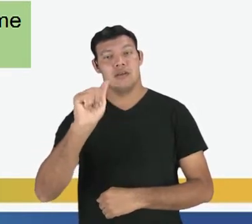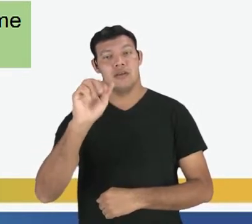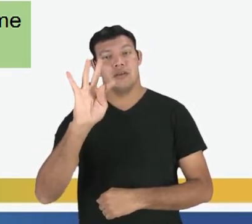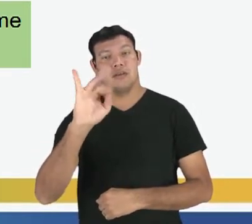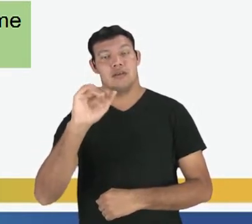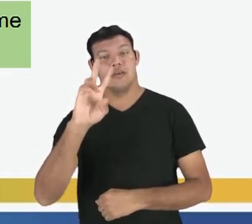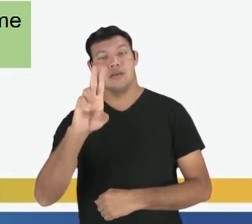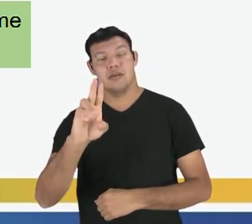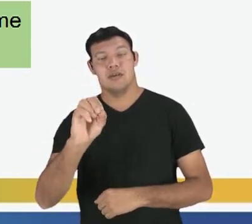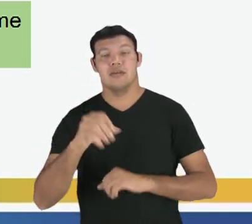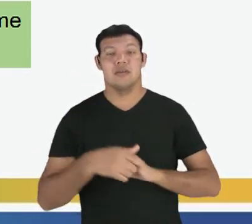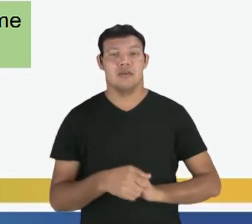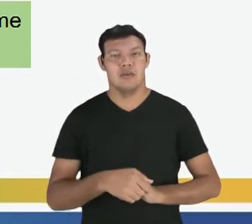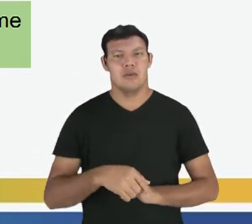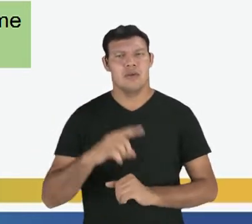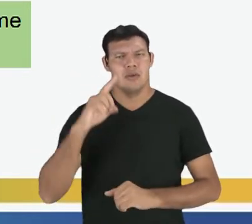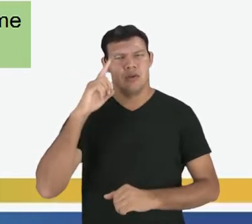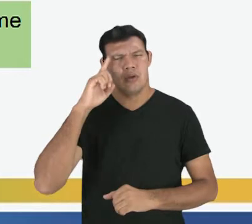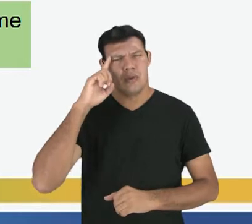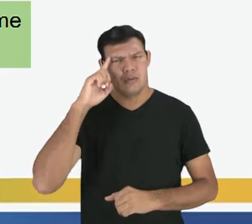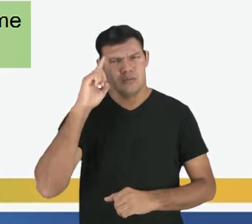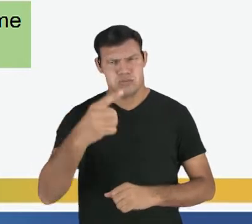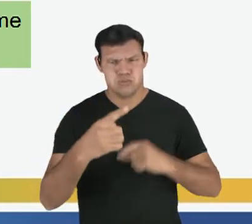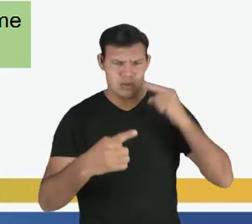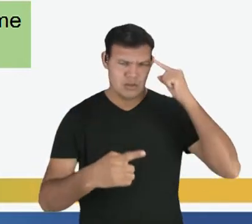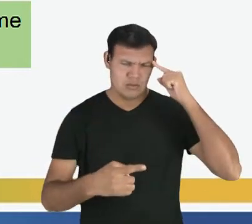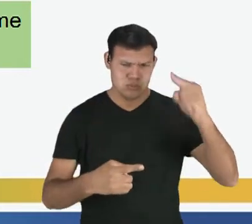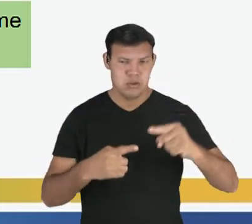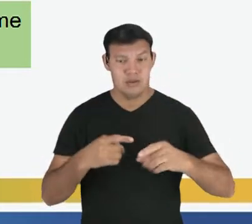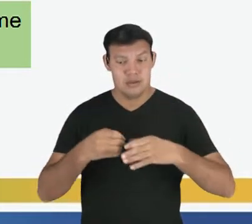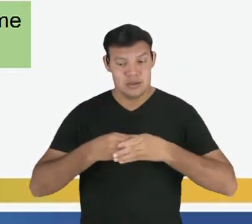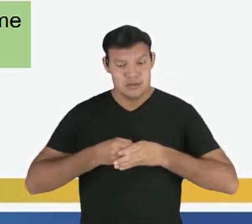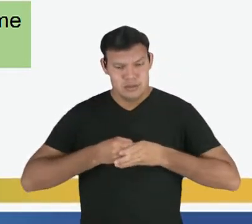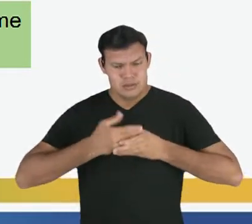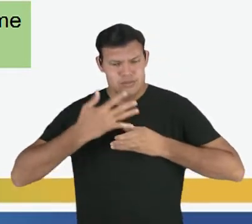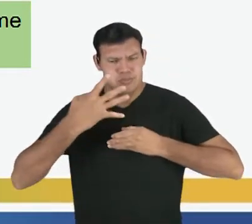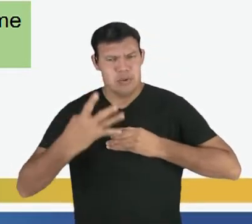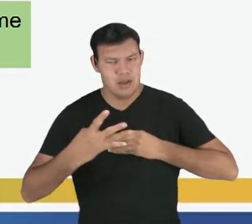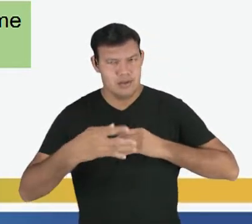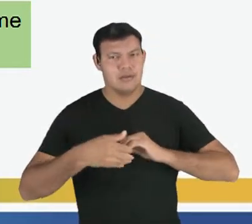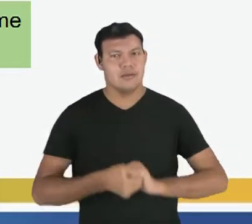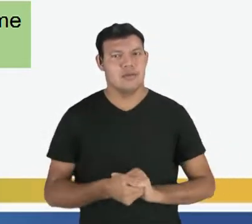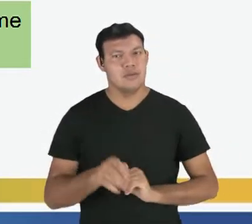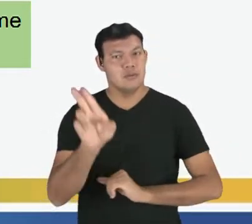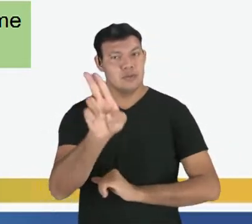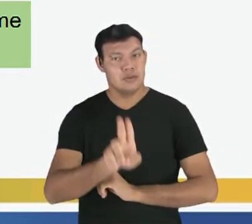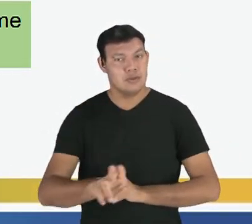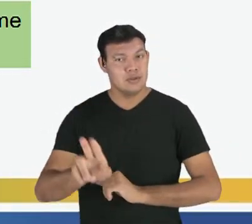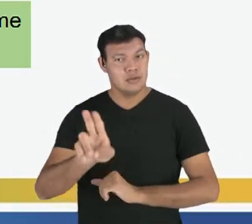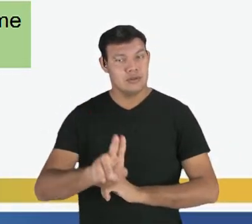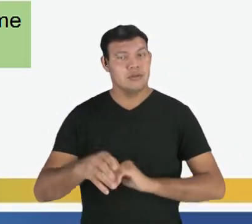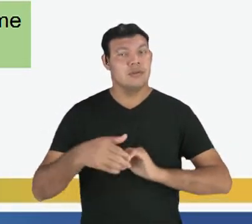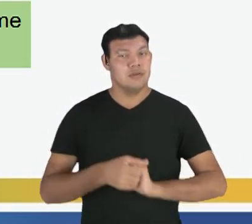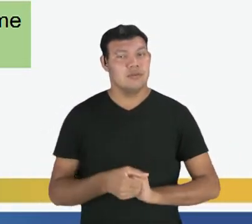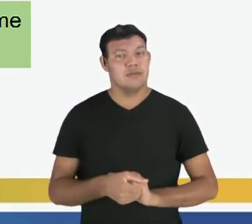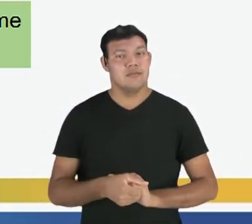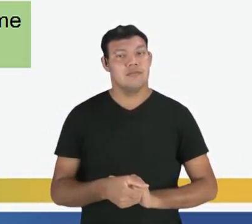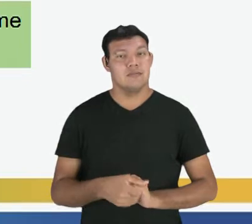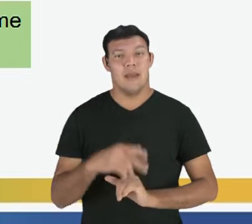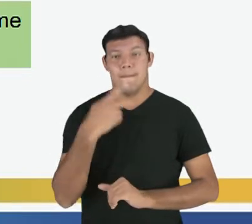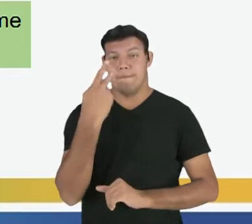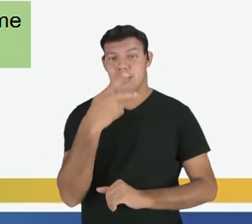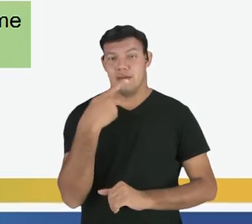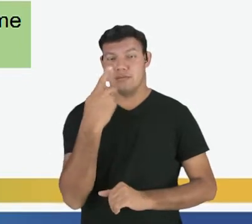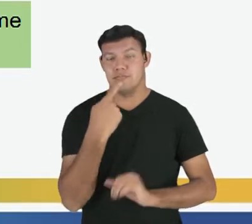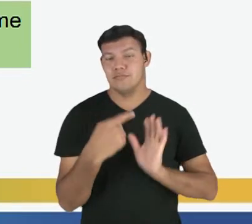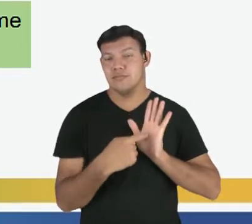subjuntivo? É quando as atitudes expressas, né? É empregado quando a atitude do enunciador